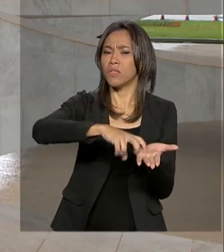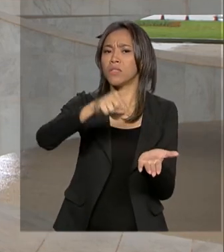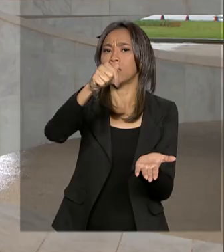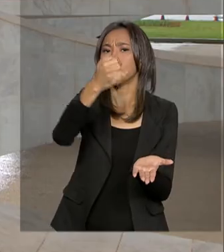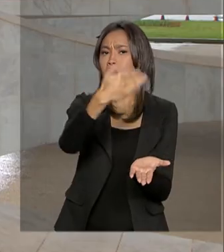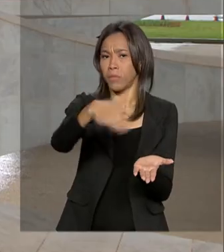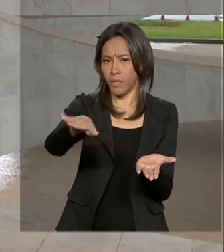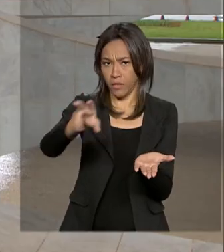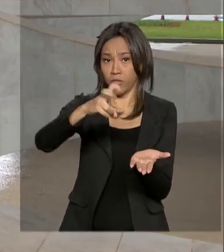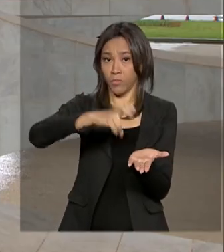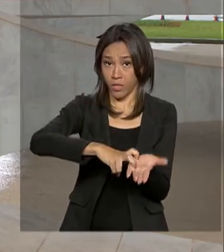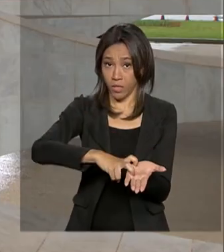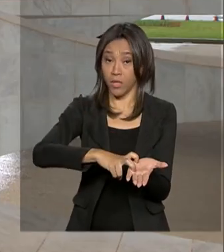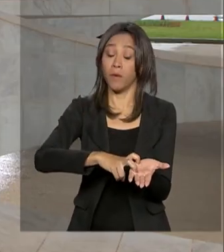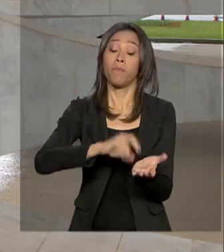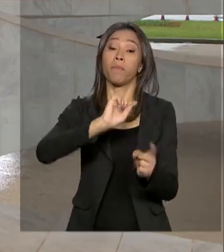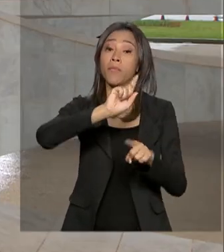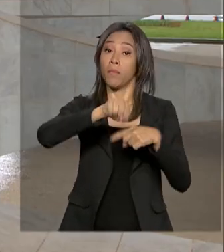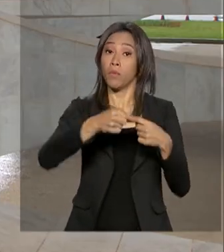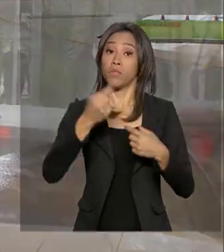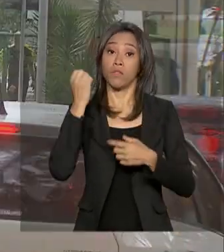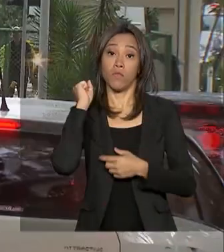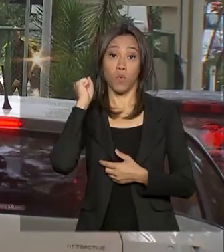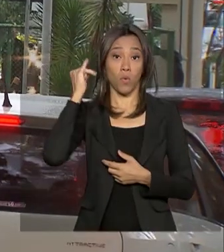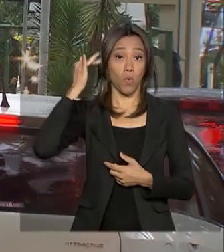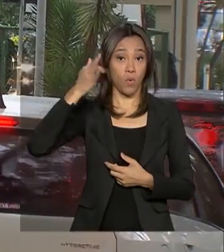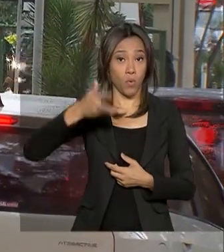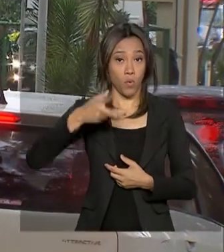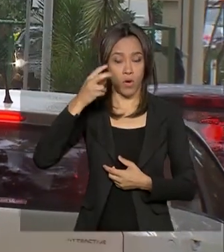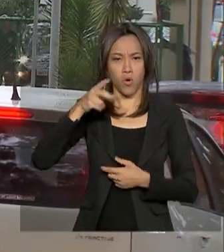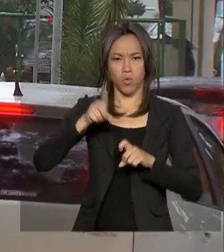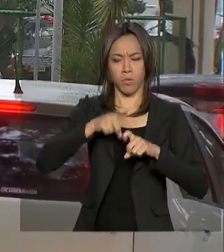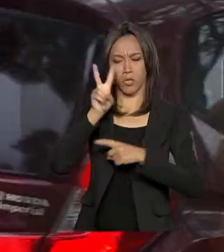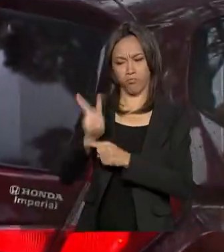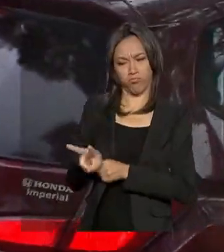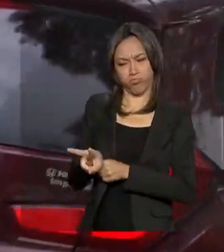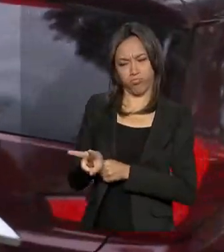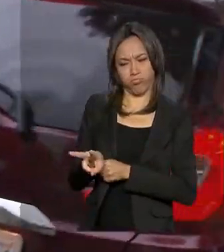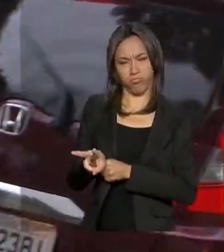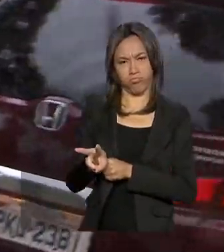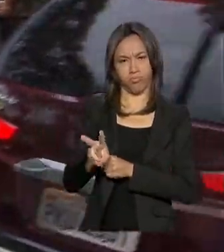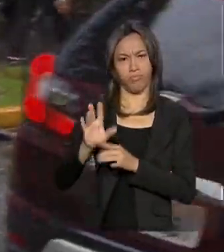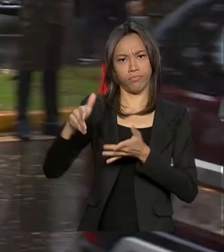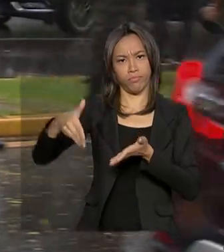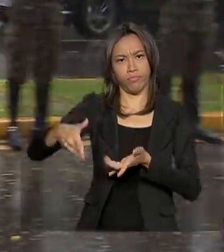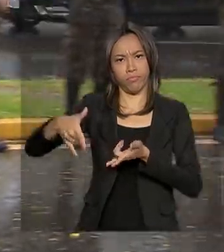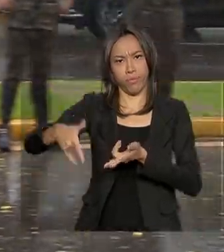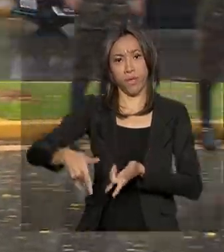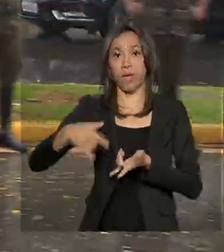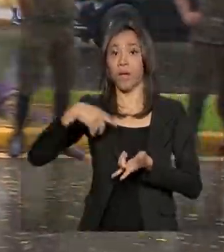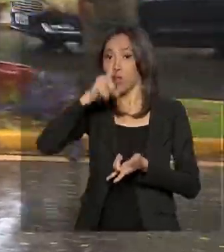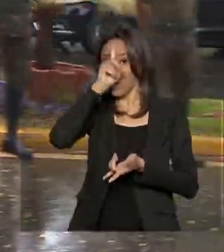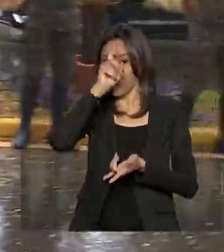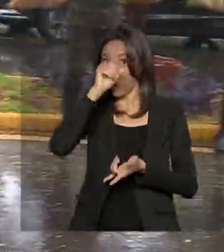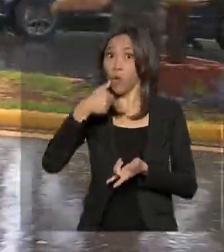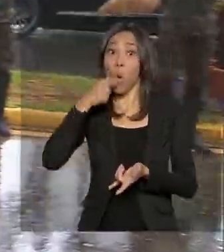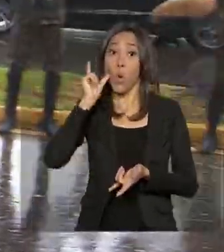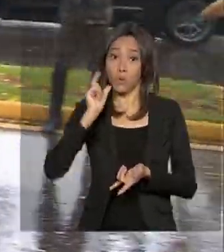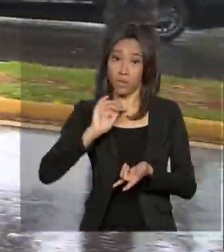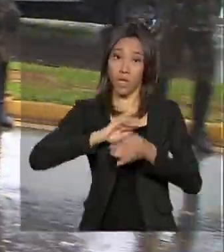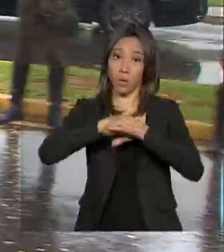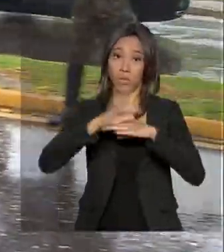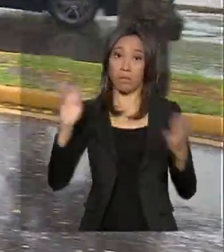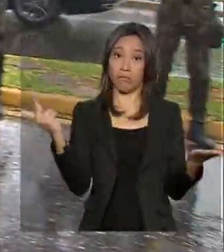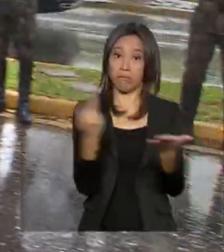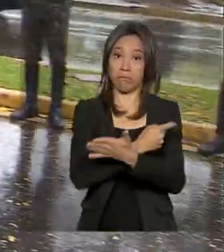da manhã de hoje, depois de passar a noite em observação, a sabe que ele sofreu esse acidente ontem à noite. Segundo uma nota